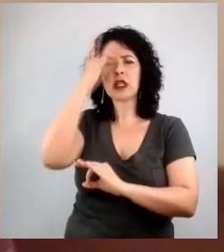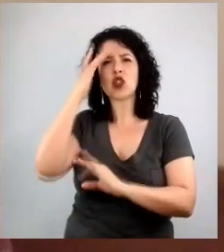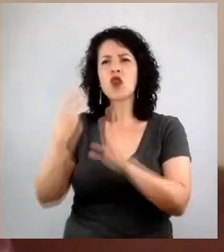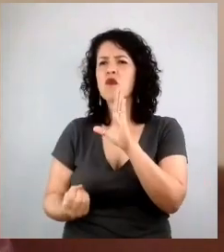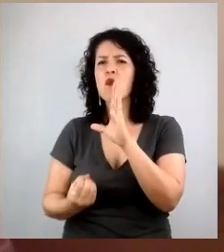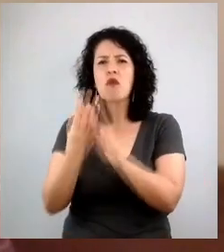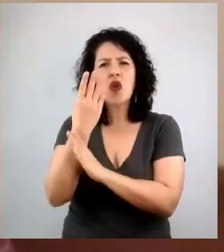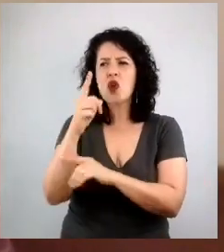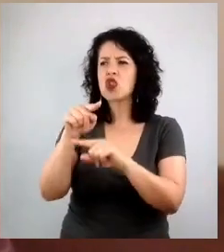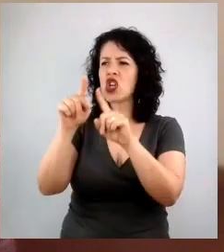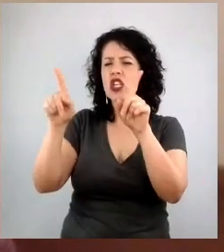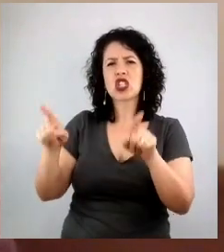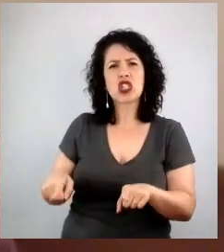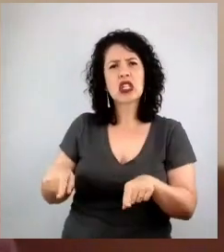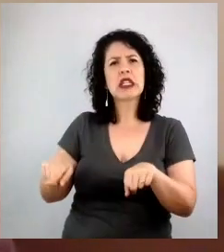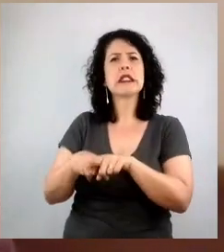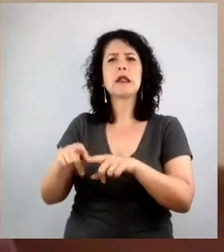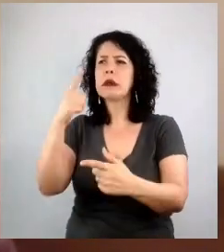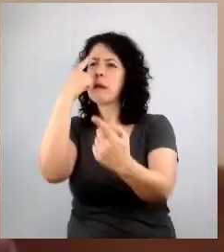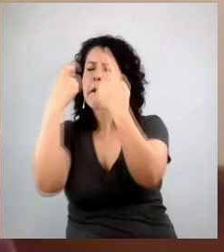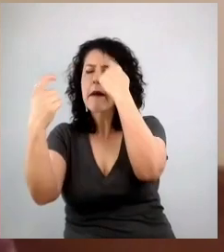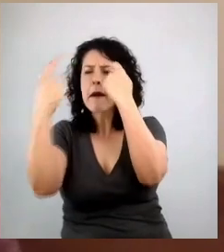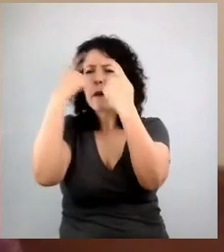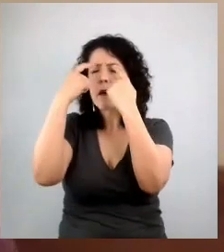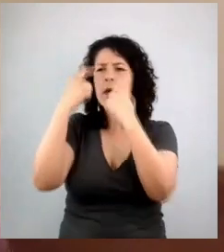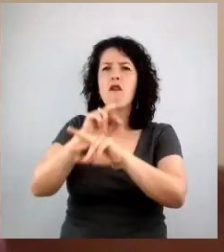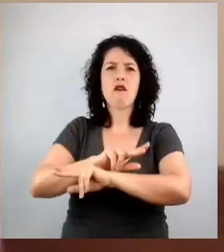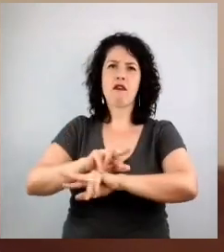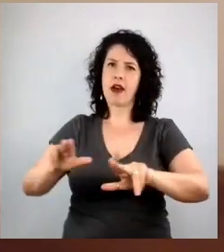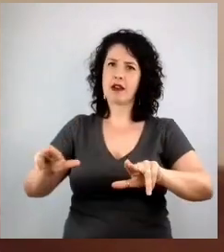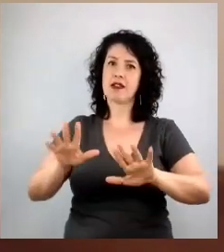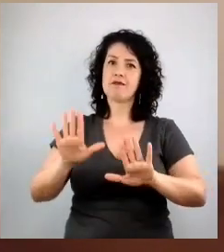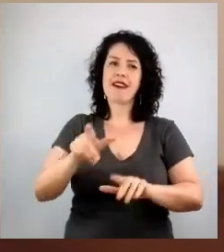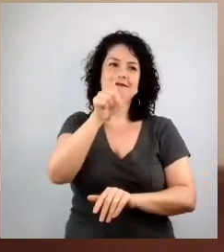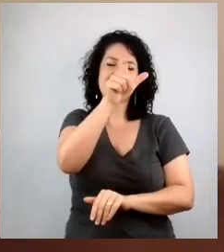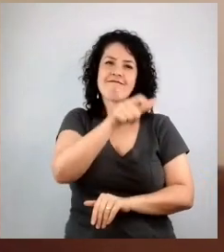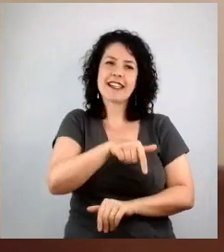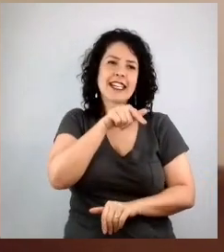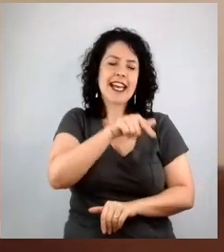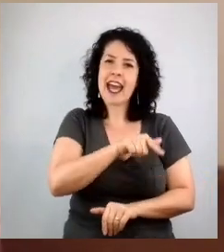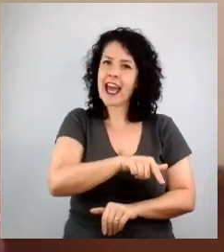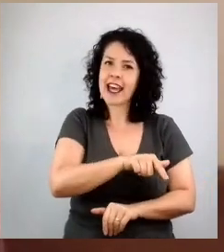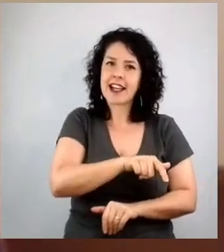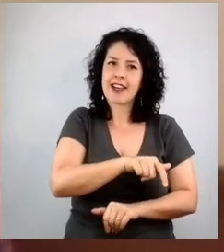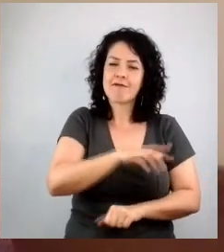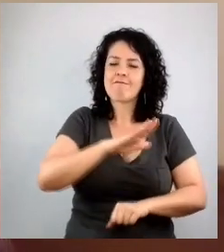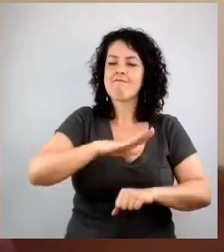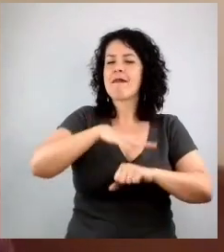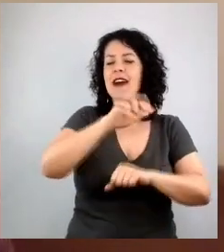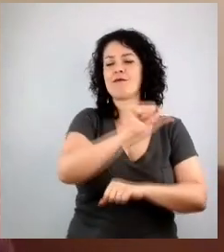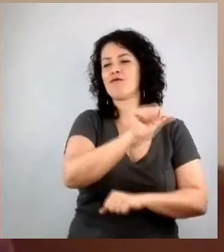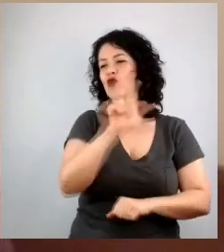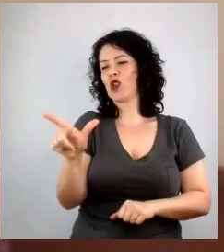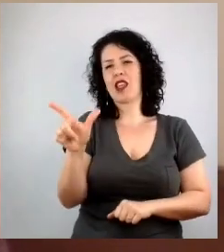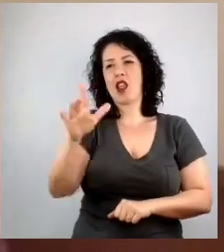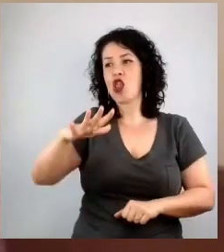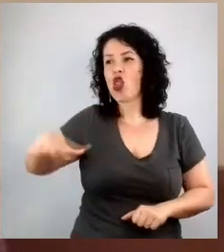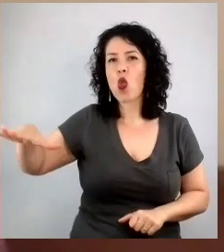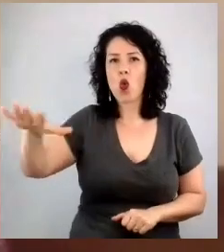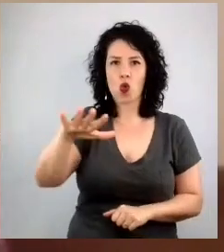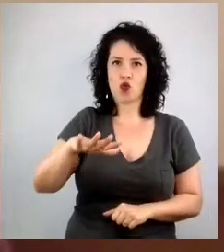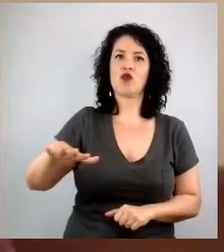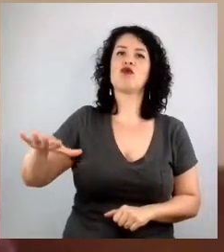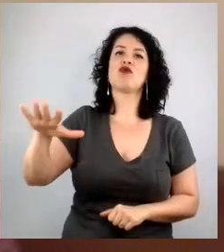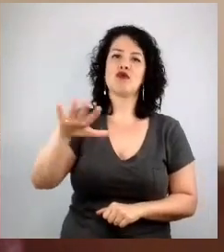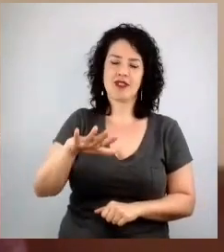fundadores, empreendedores. a Marina é mais talentosa do que todos eles. Isso aí. E parece engraçado falar assim, a matéria